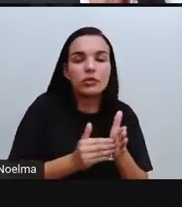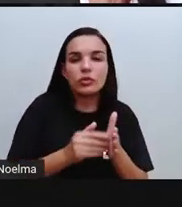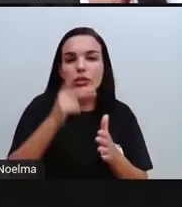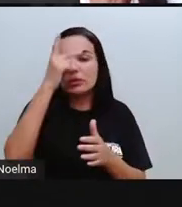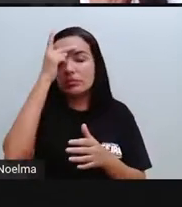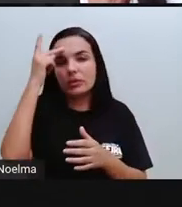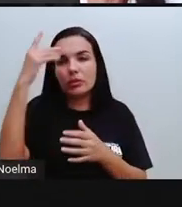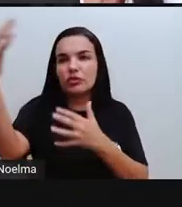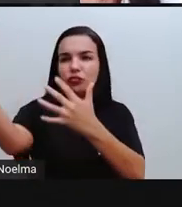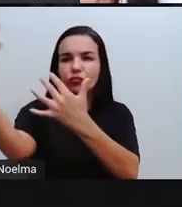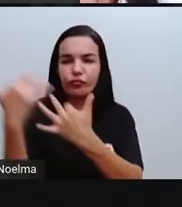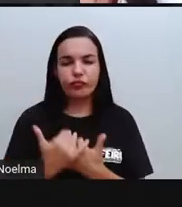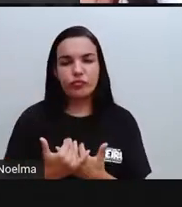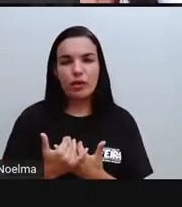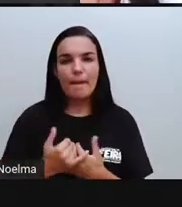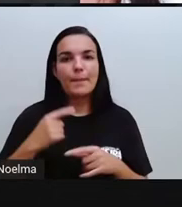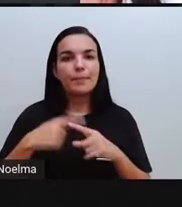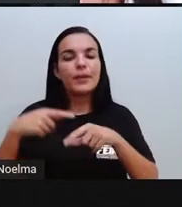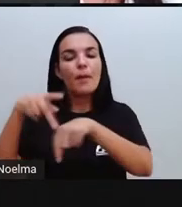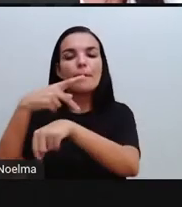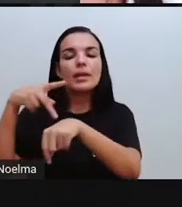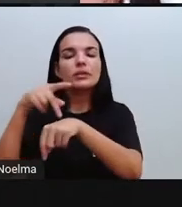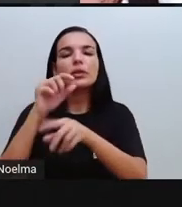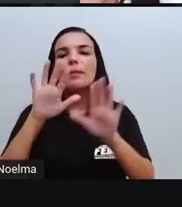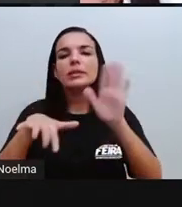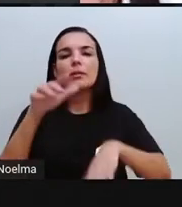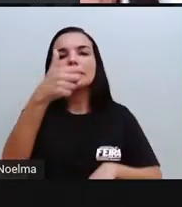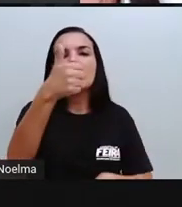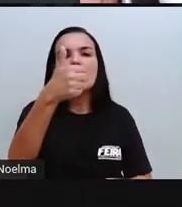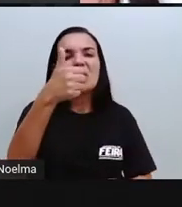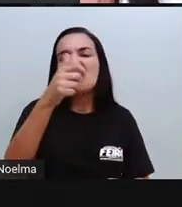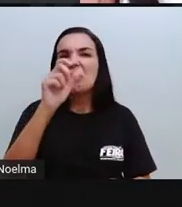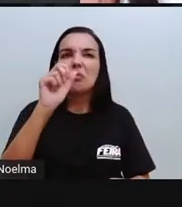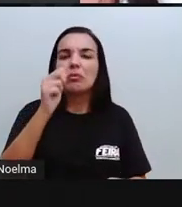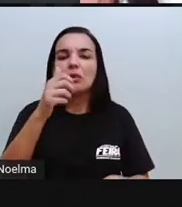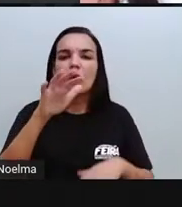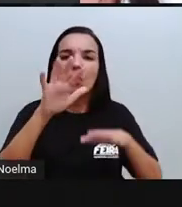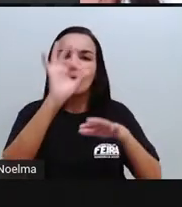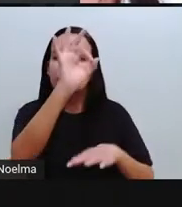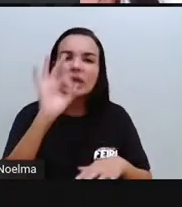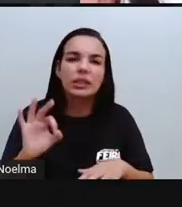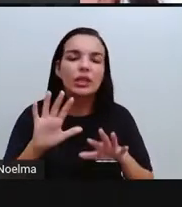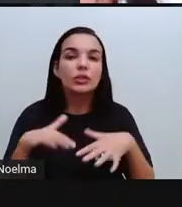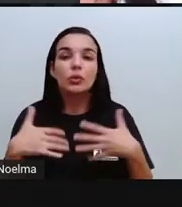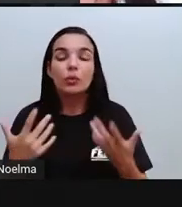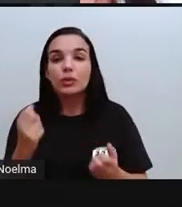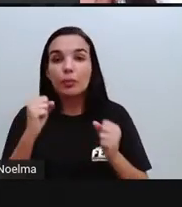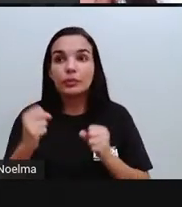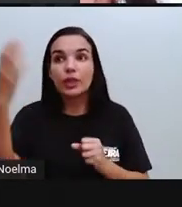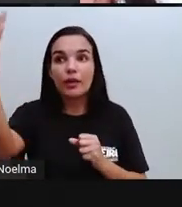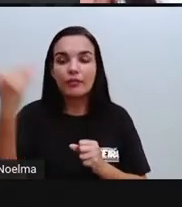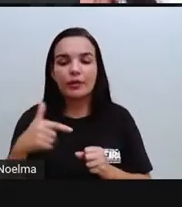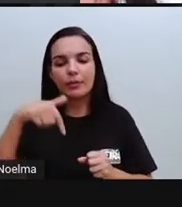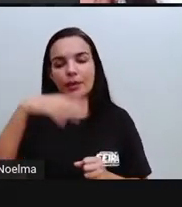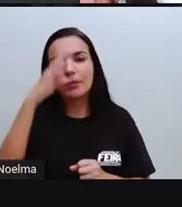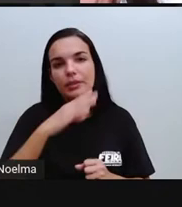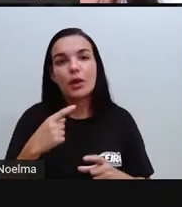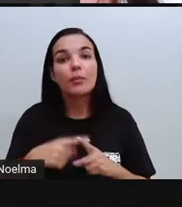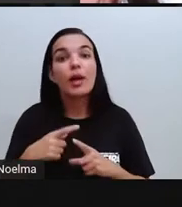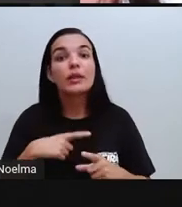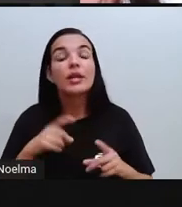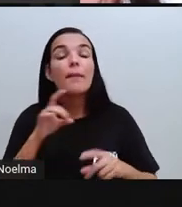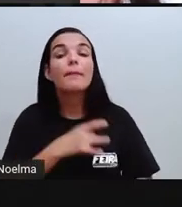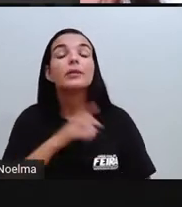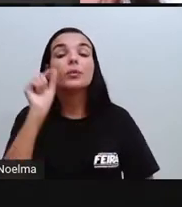de acordo com os países, né? Quantos por cento de cada país poderia vir ao Brasil? Por que que se limitou? Porque se tinha